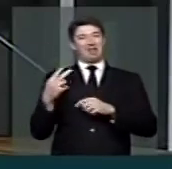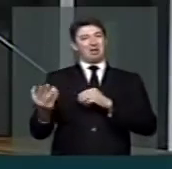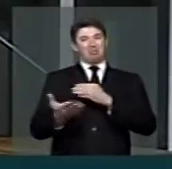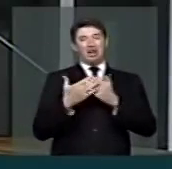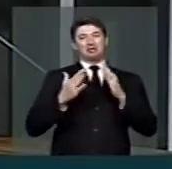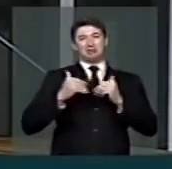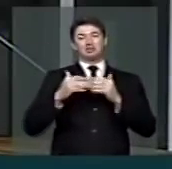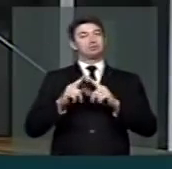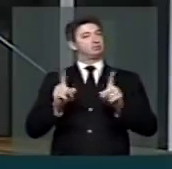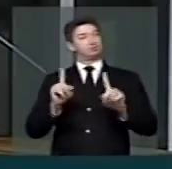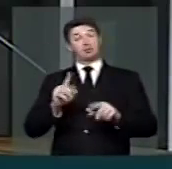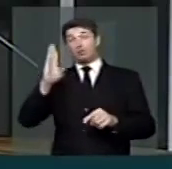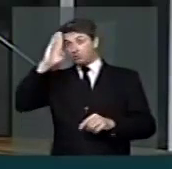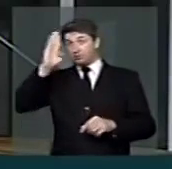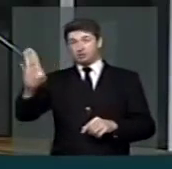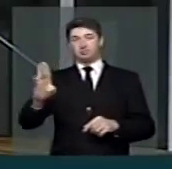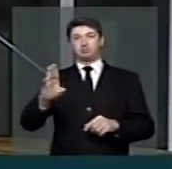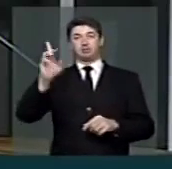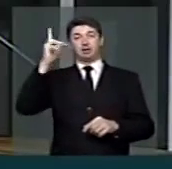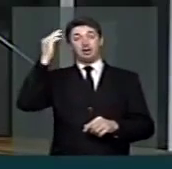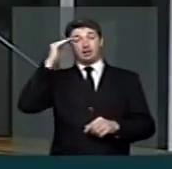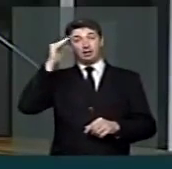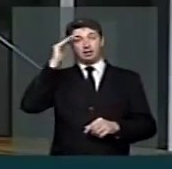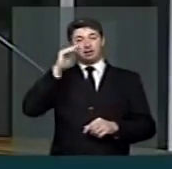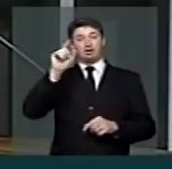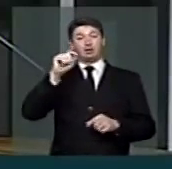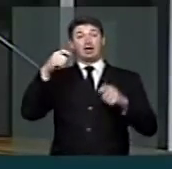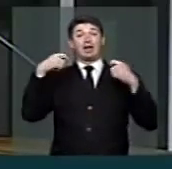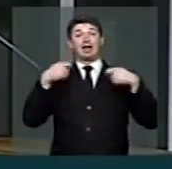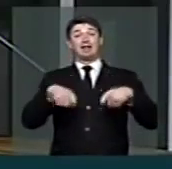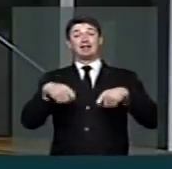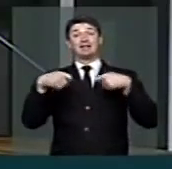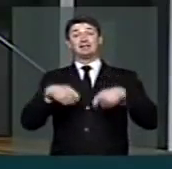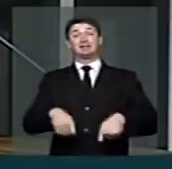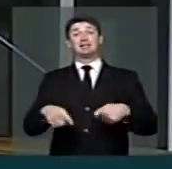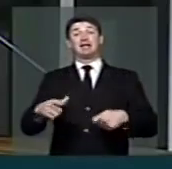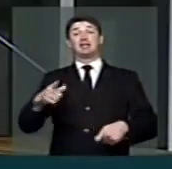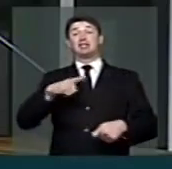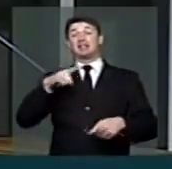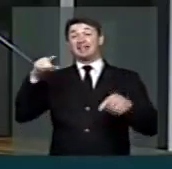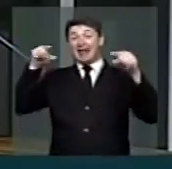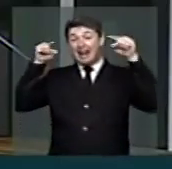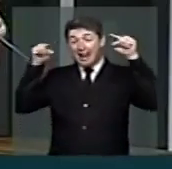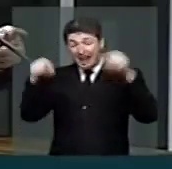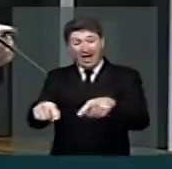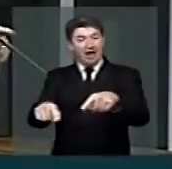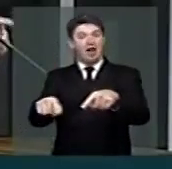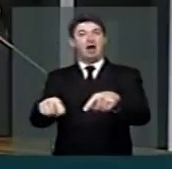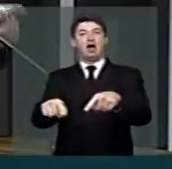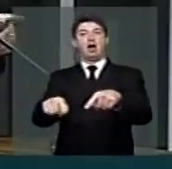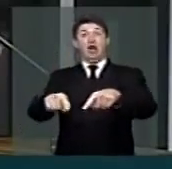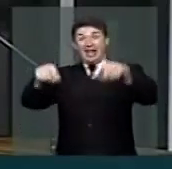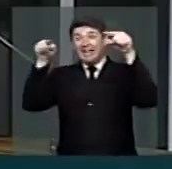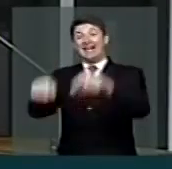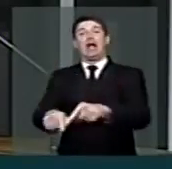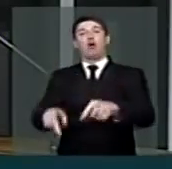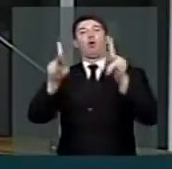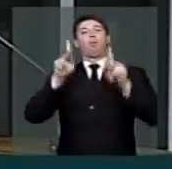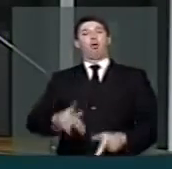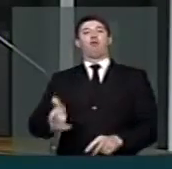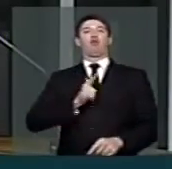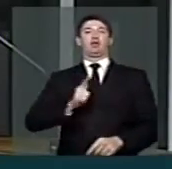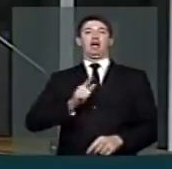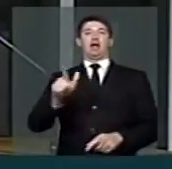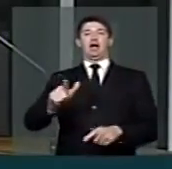Nacional. Mas, sobretudo, entender as demandas que nascem lá de onde o povo vive,